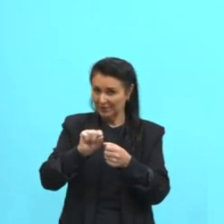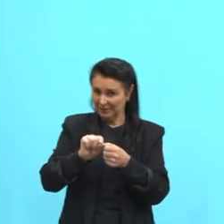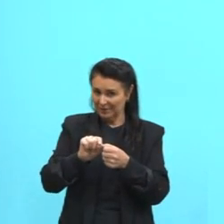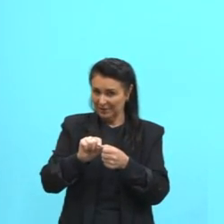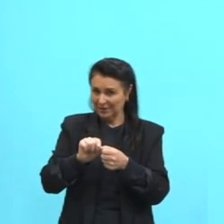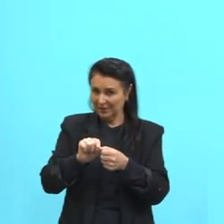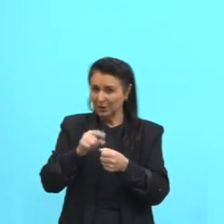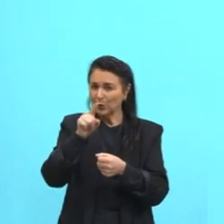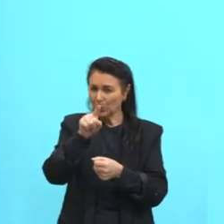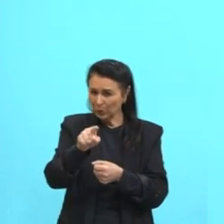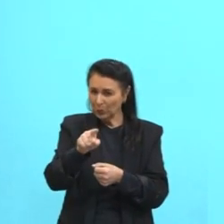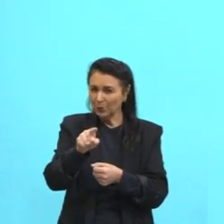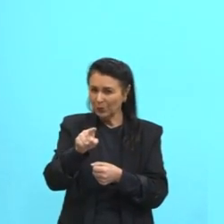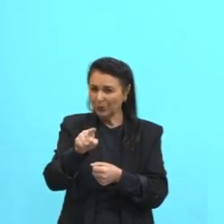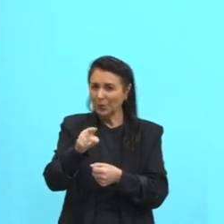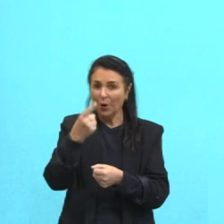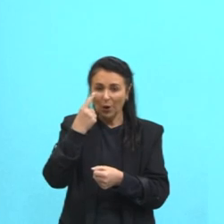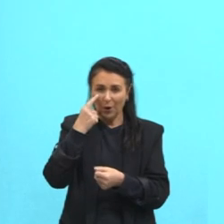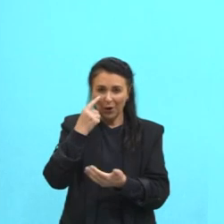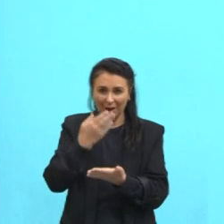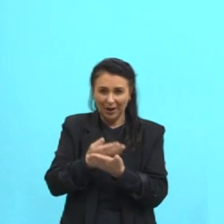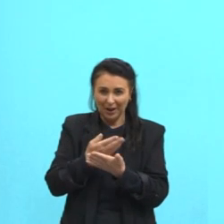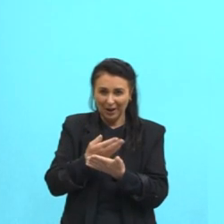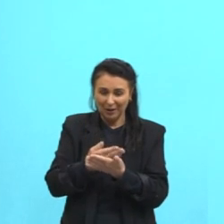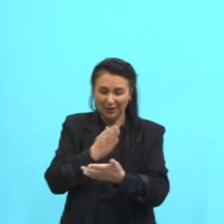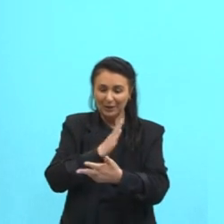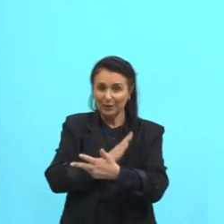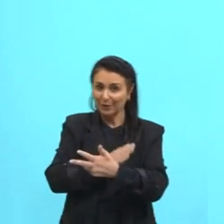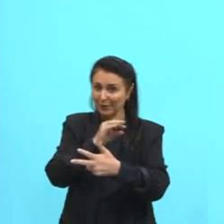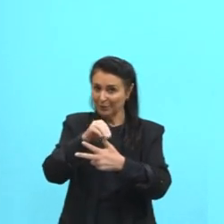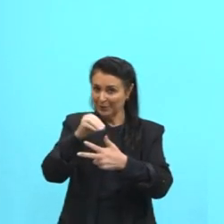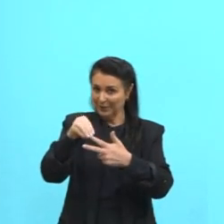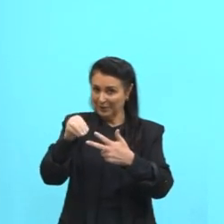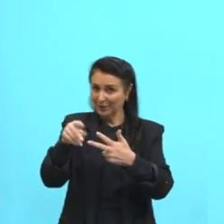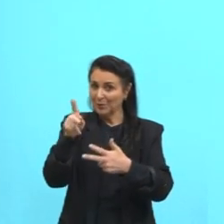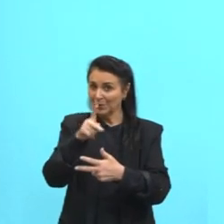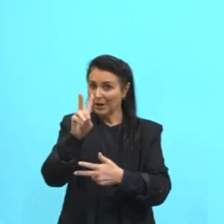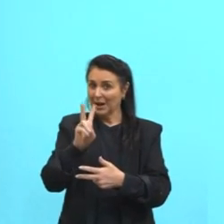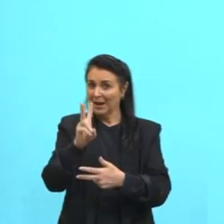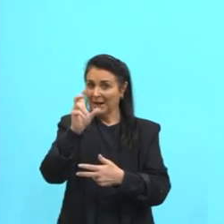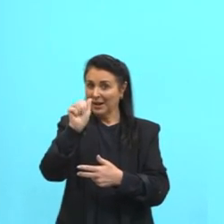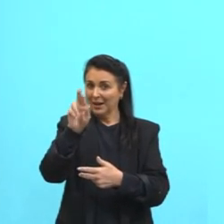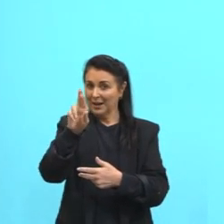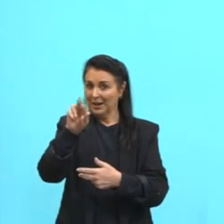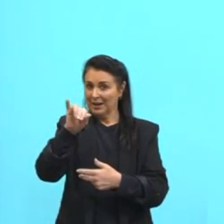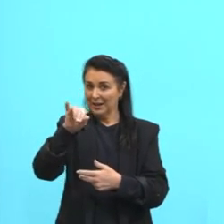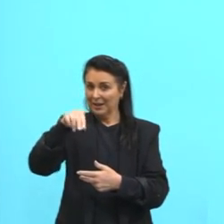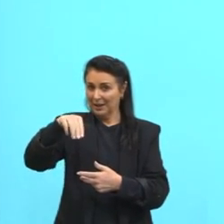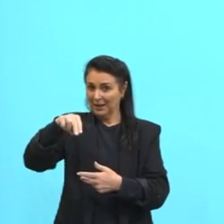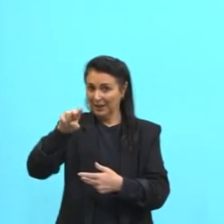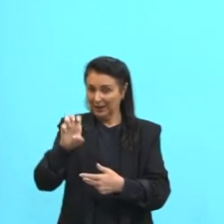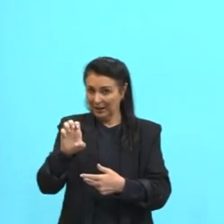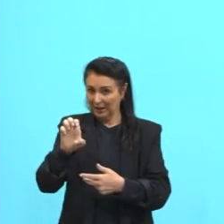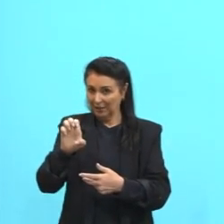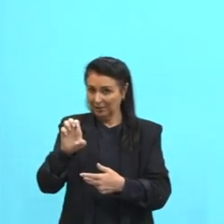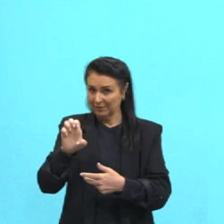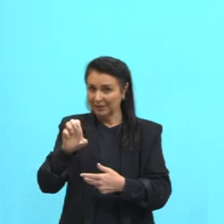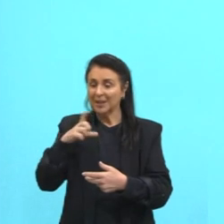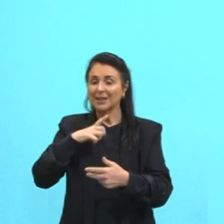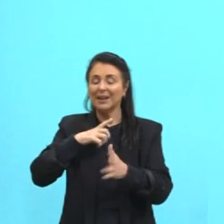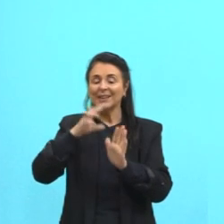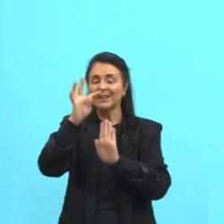aulas da TVE com a prof. Karine? Então, as aulas do Enem para a redação, elas vão trazer para vocês